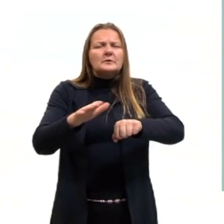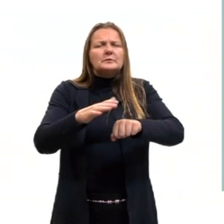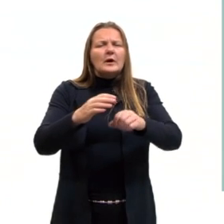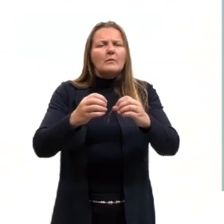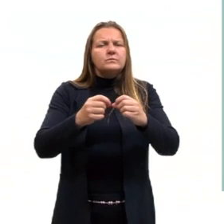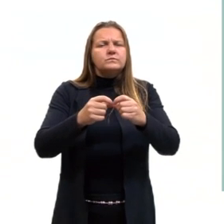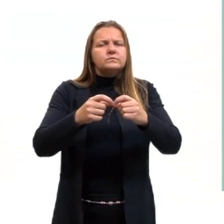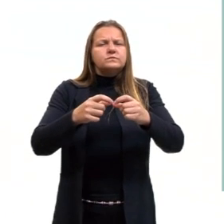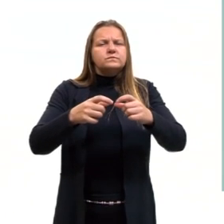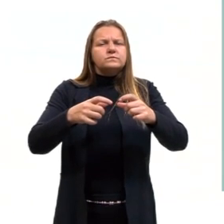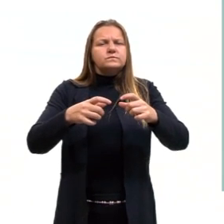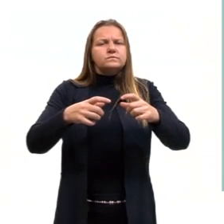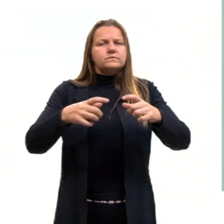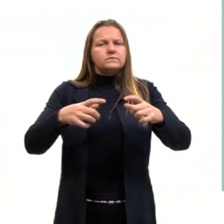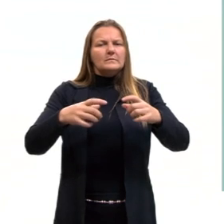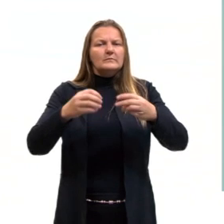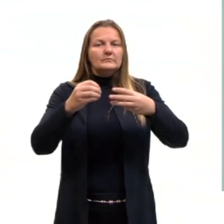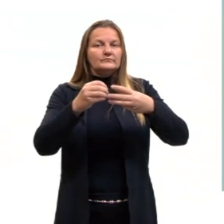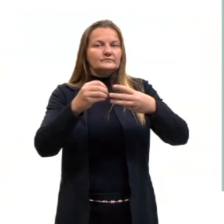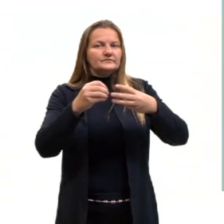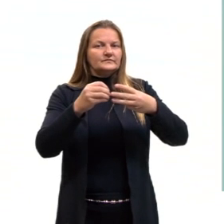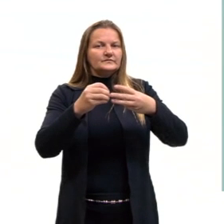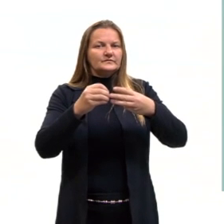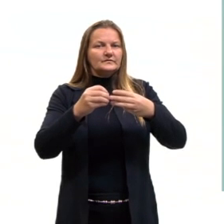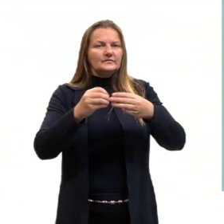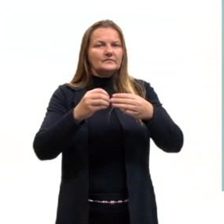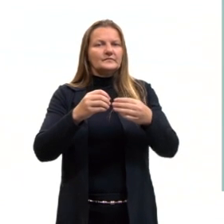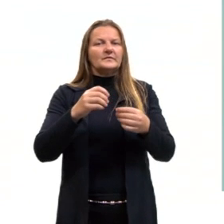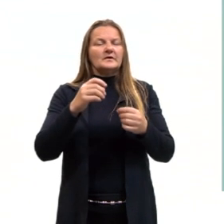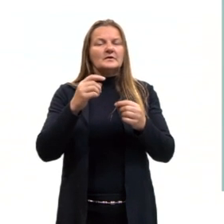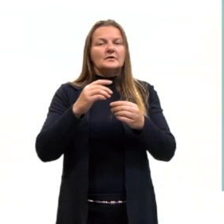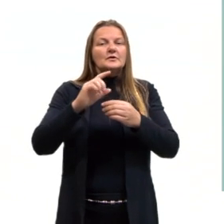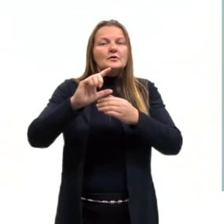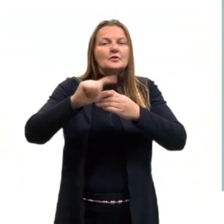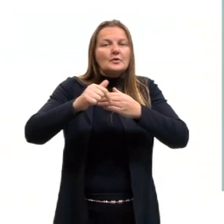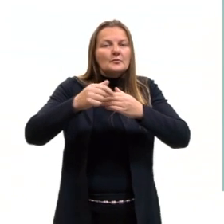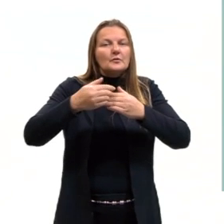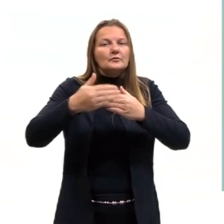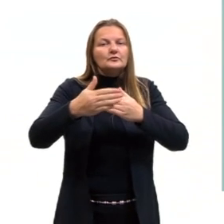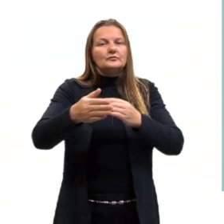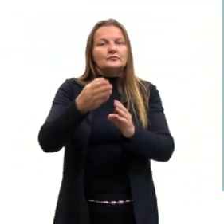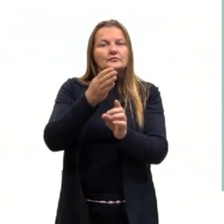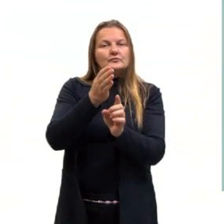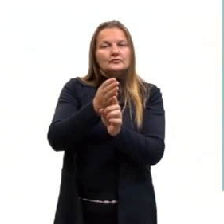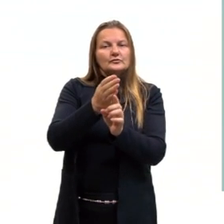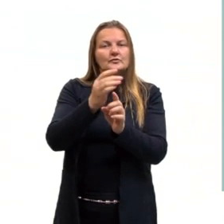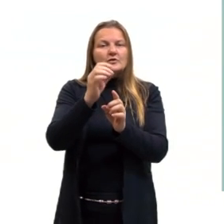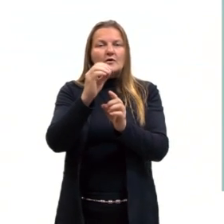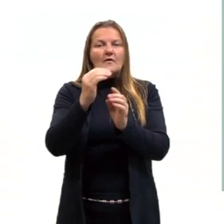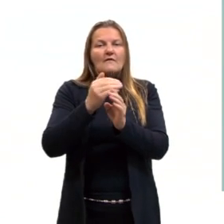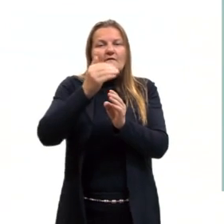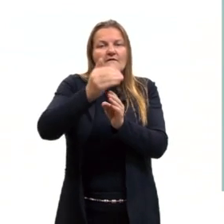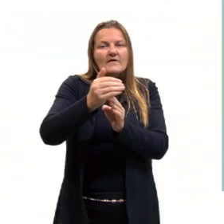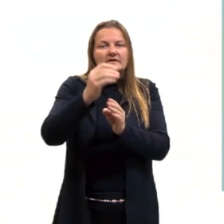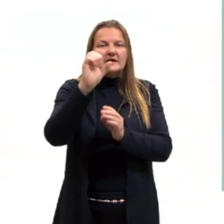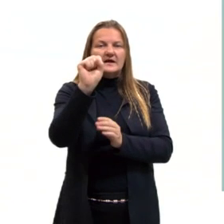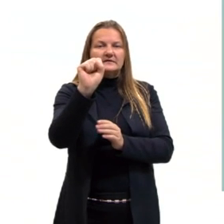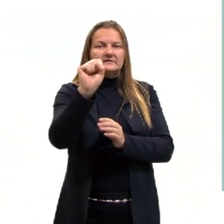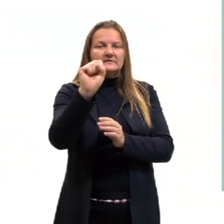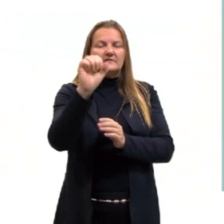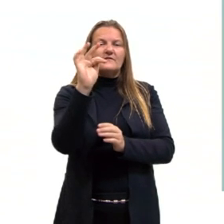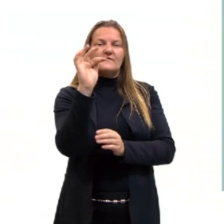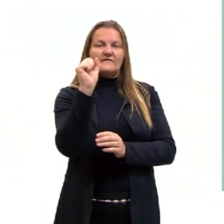Então, ela pode entrar nesse período ou não. Ela pode seguir em diante para a fase S. O é a fase S?